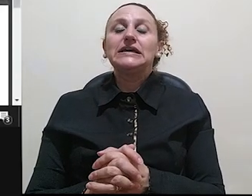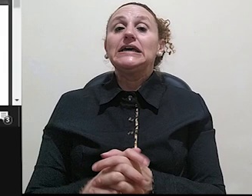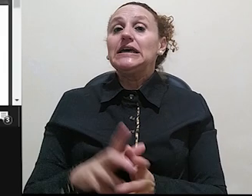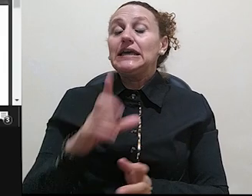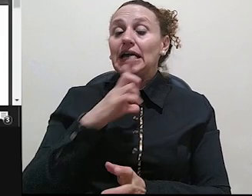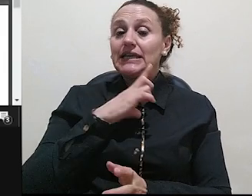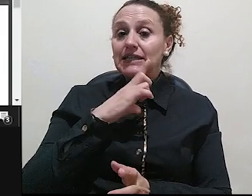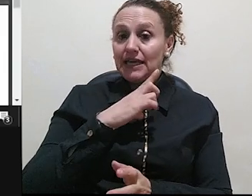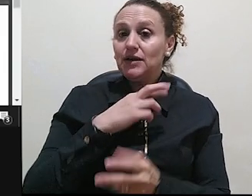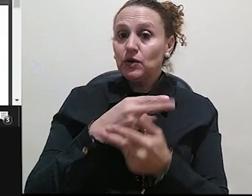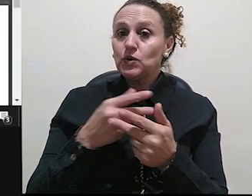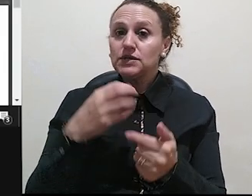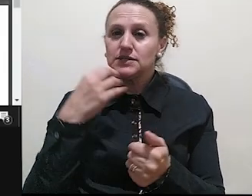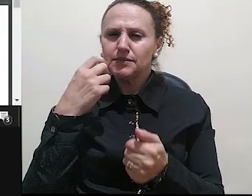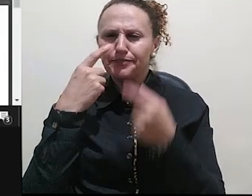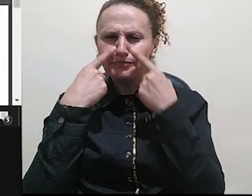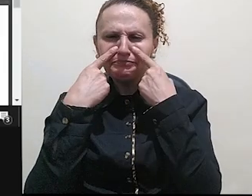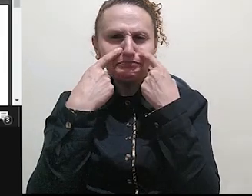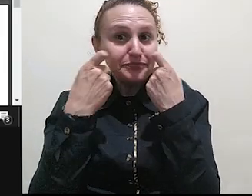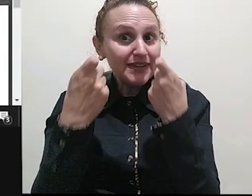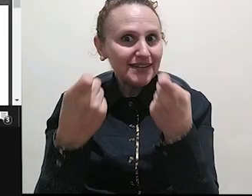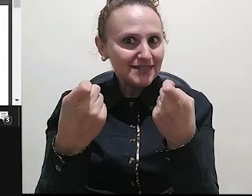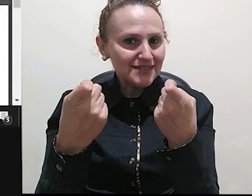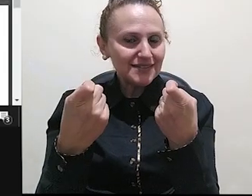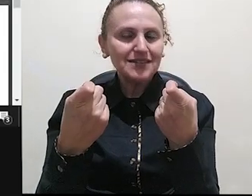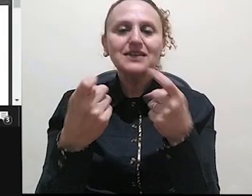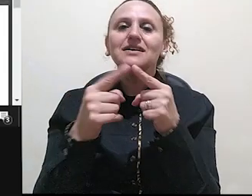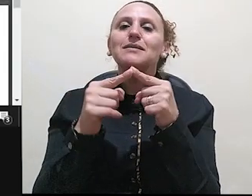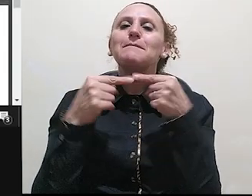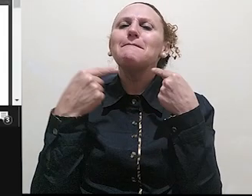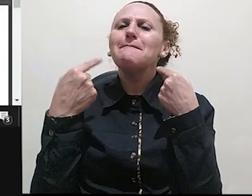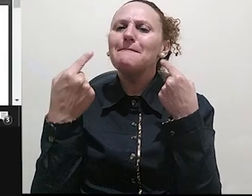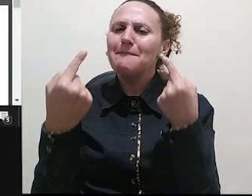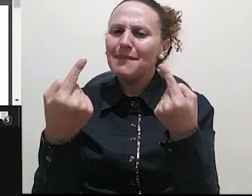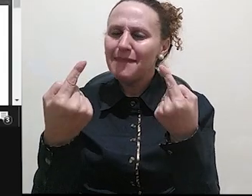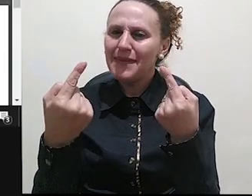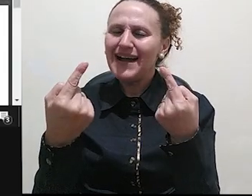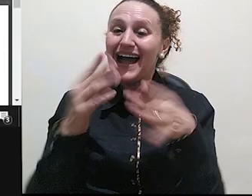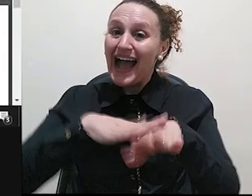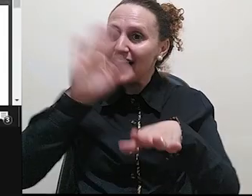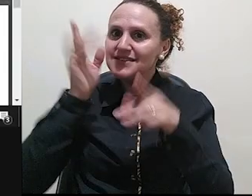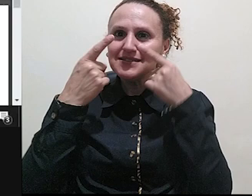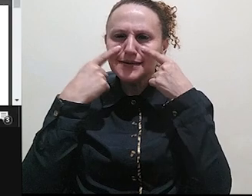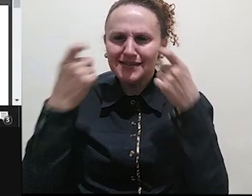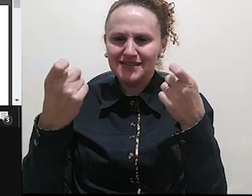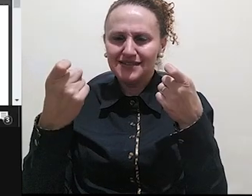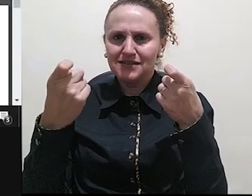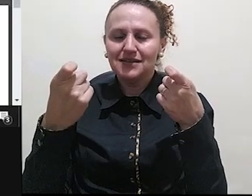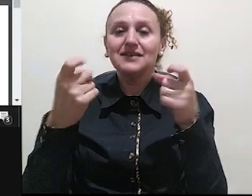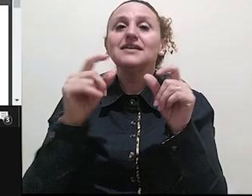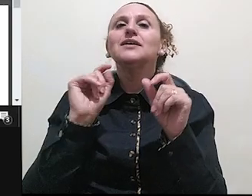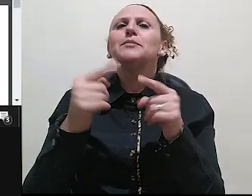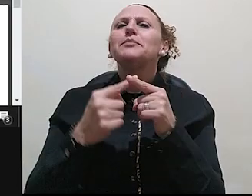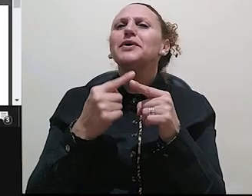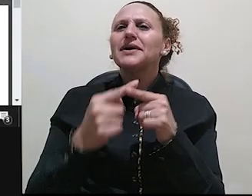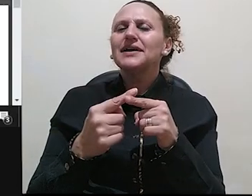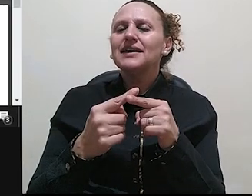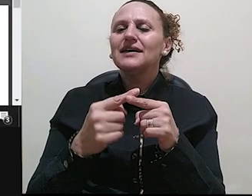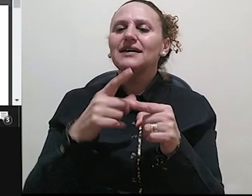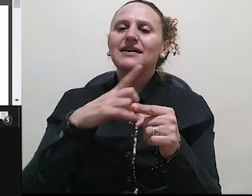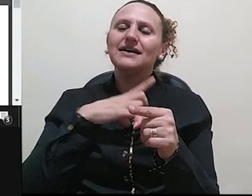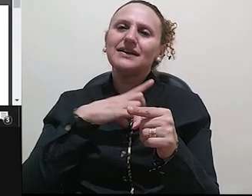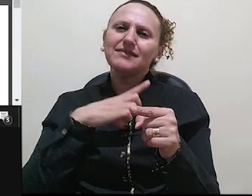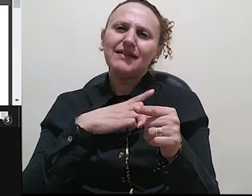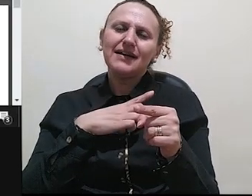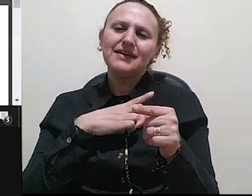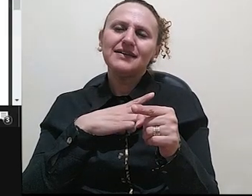algo interessante, né? Contudo, mais interessante ainda é que pode parecer uma contra-revolução